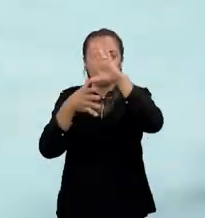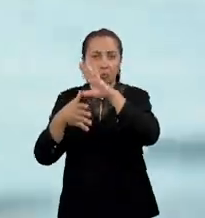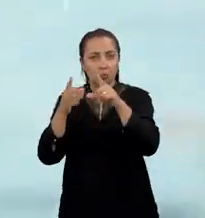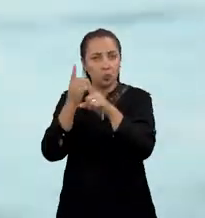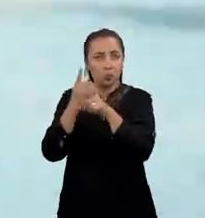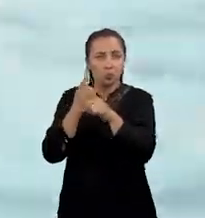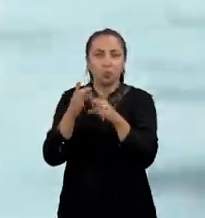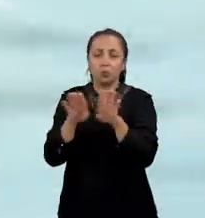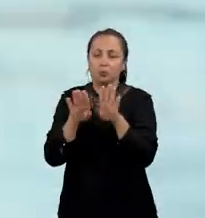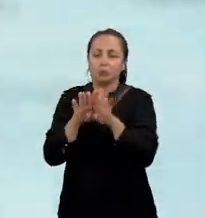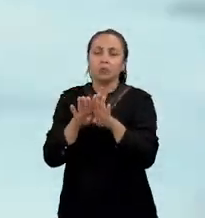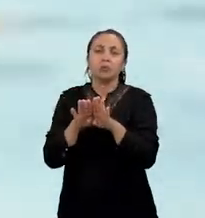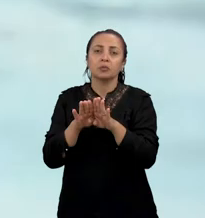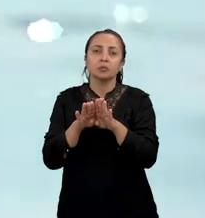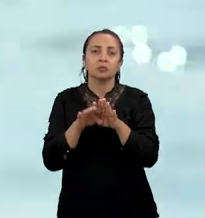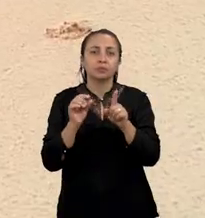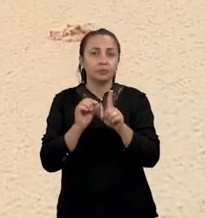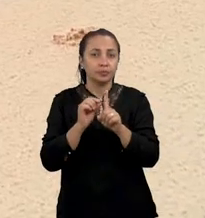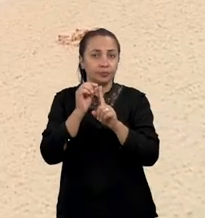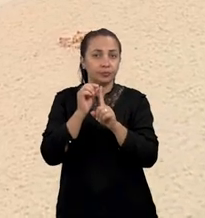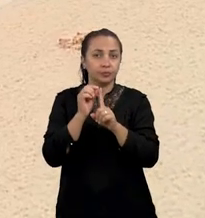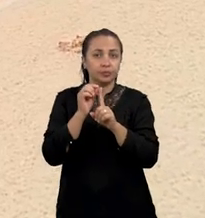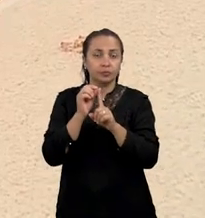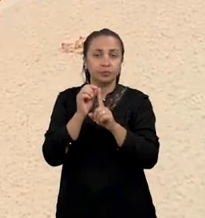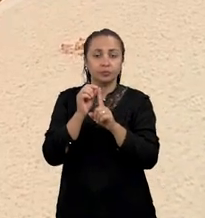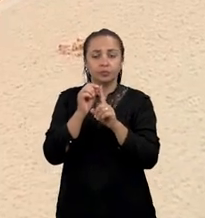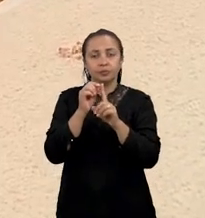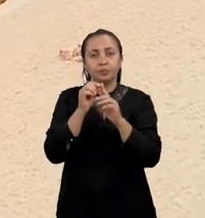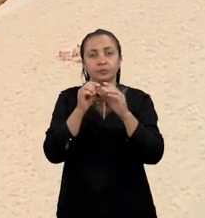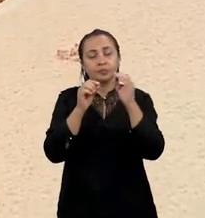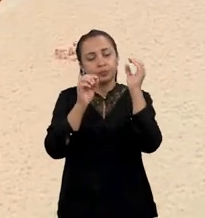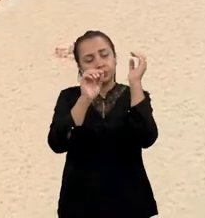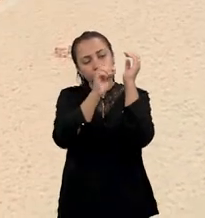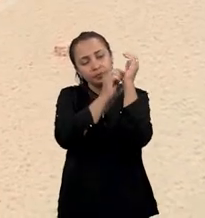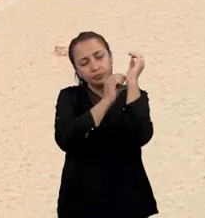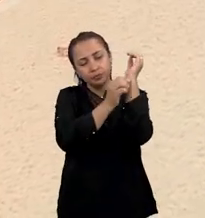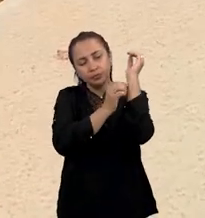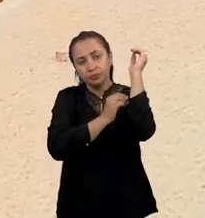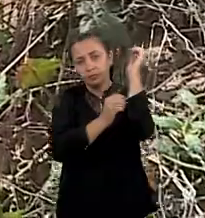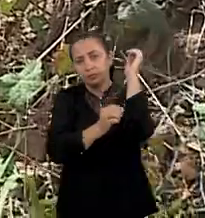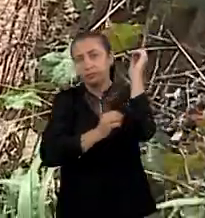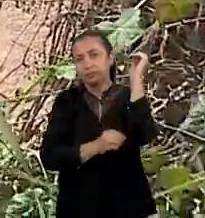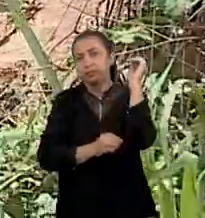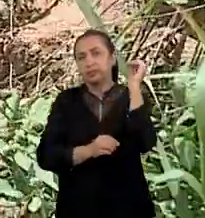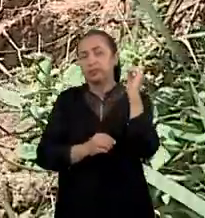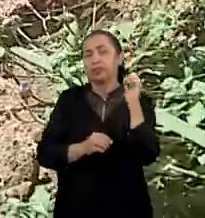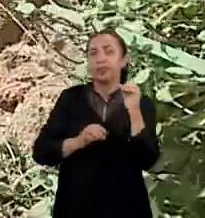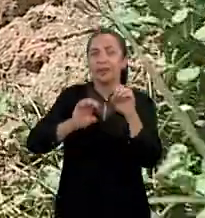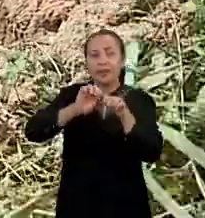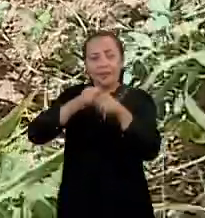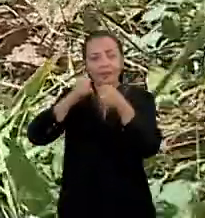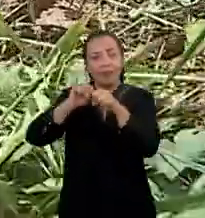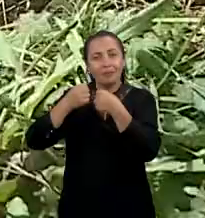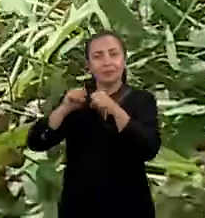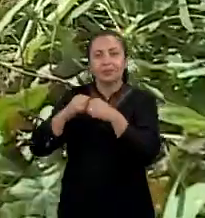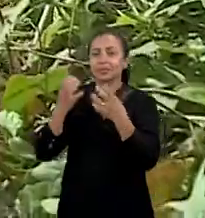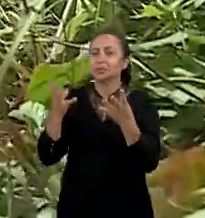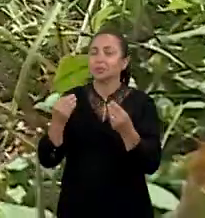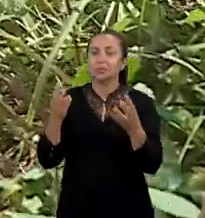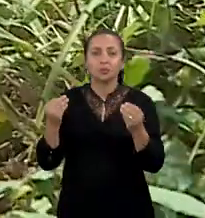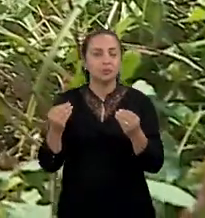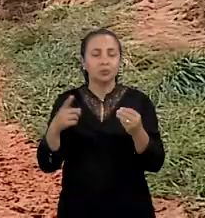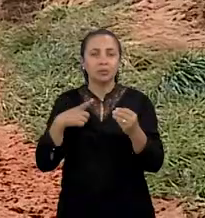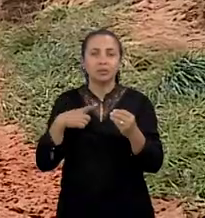mapeou aqui é o grau de fraturamento dessa área. Essa área é muito fraturada.